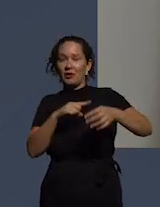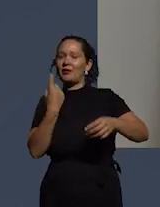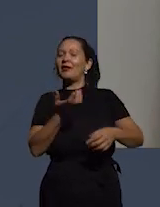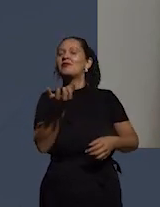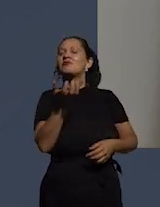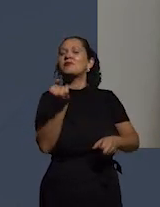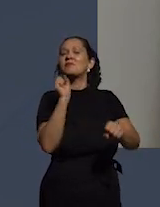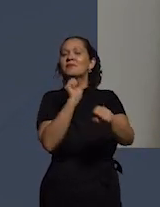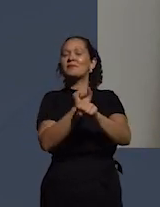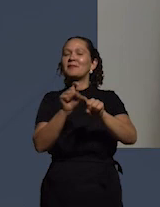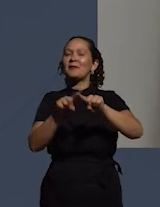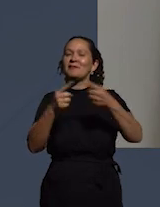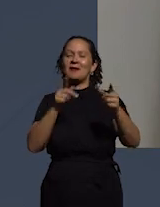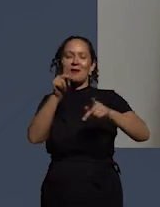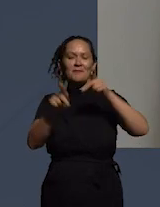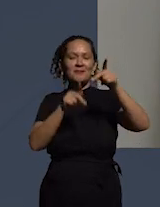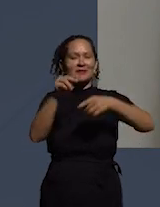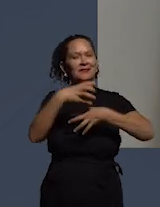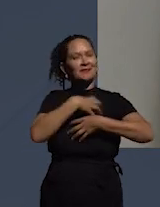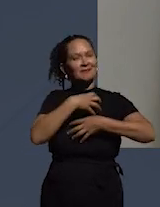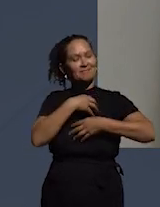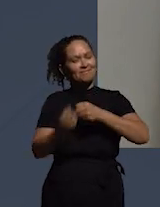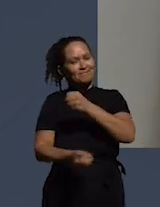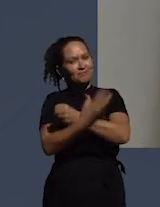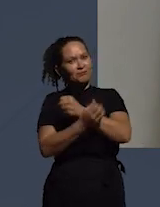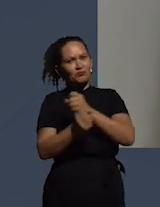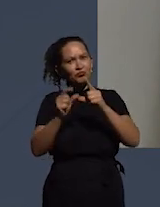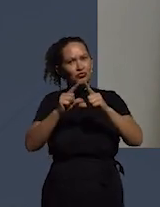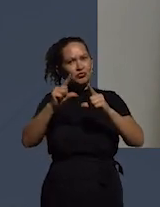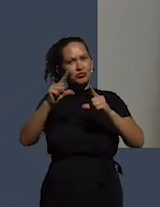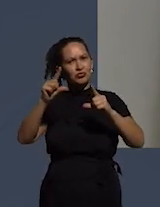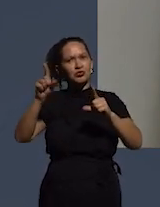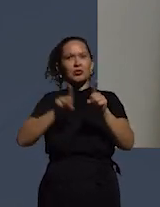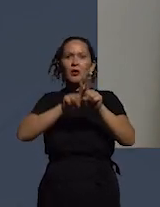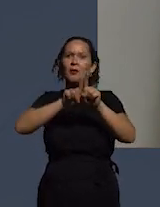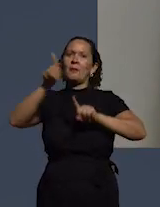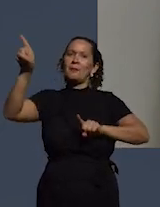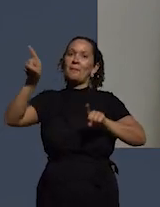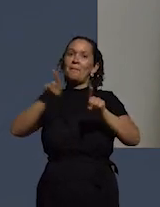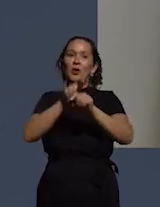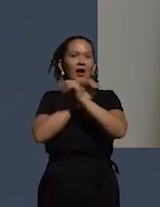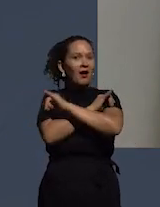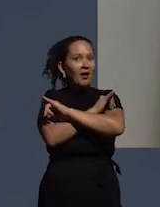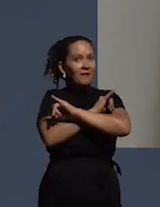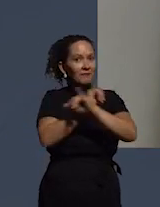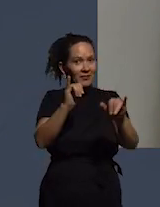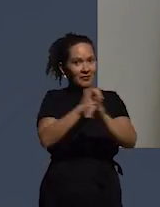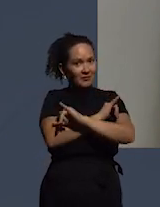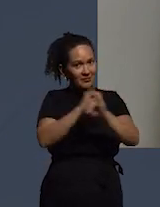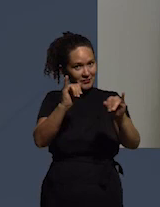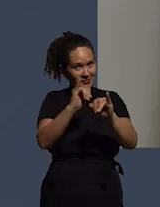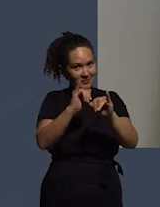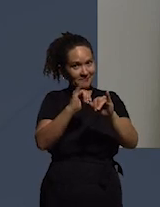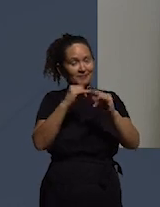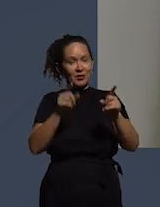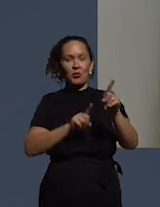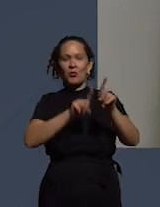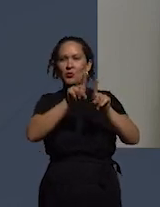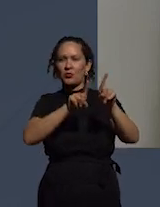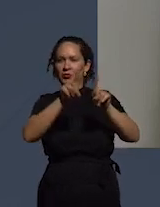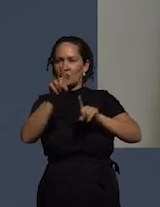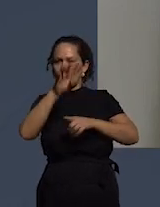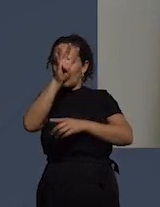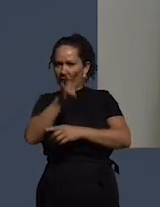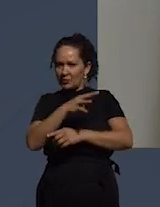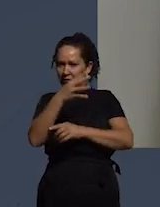a população sente que a corrupção está aumentando porque isso está muito na mídia então justamente o indicador objetivo ele visa sair